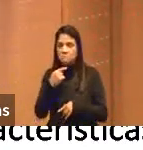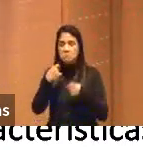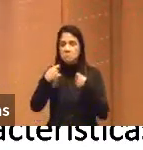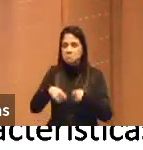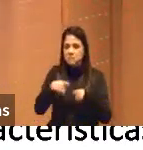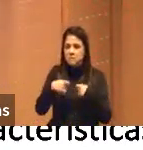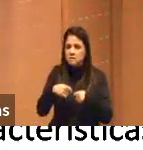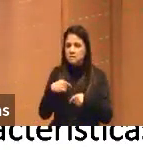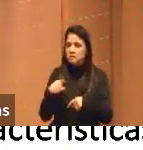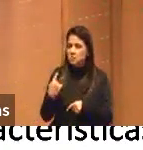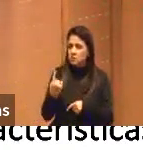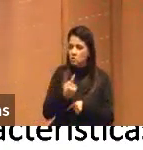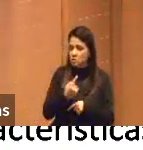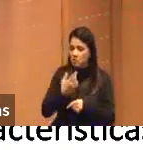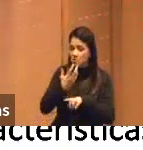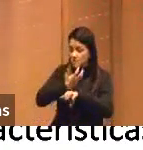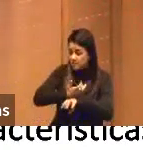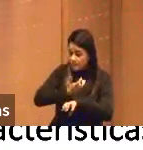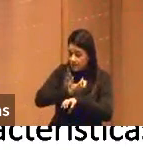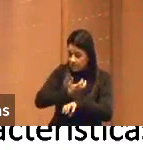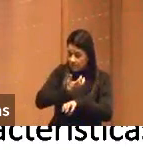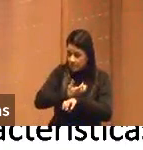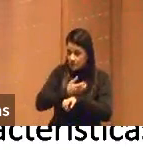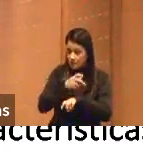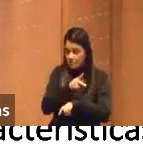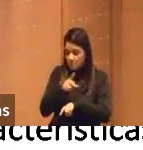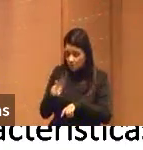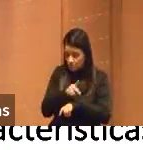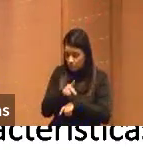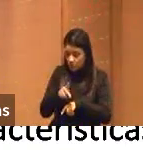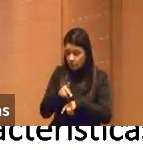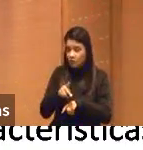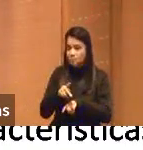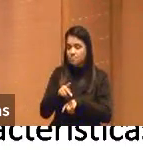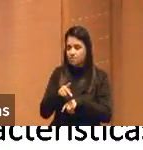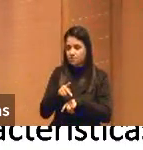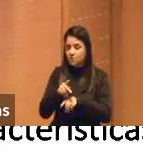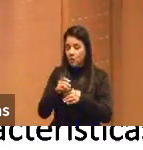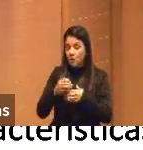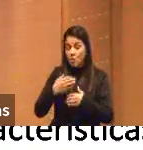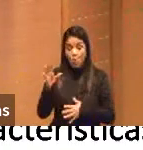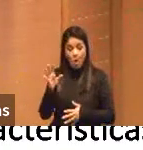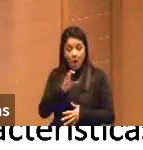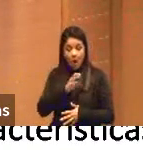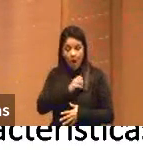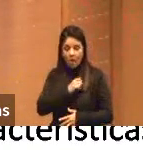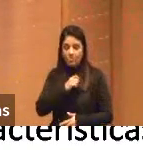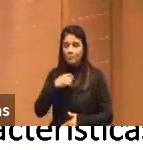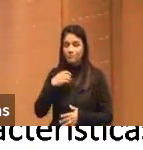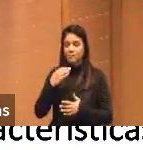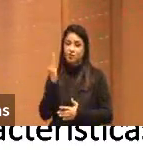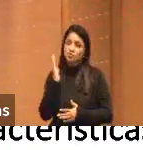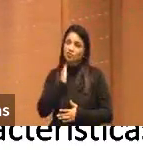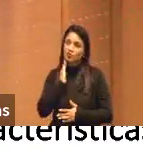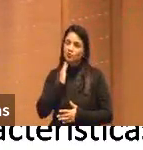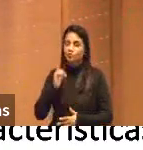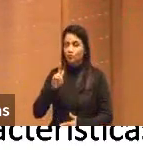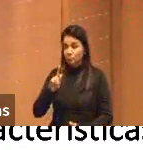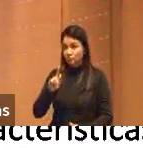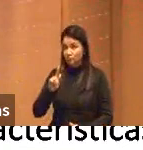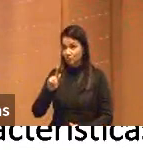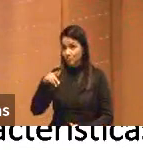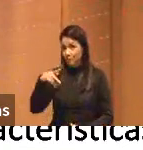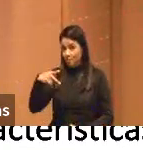no assunto da nossa disciplina, conseguimos fazer muito bem. Então, eu amo abrir o JTGPT como se fosse um estudante da minha sala.